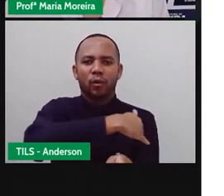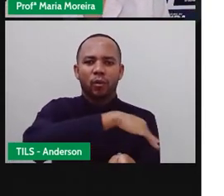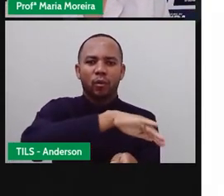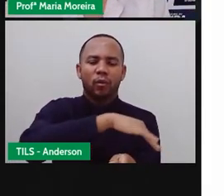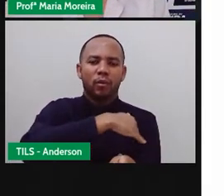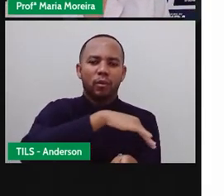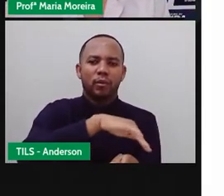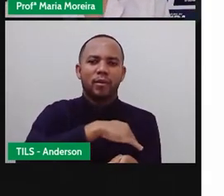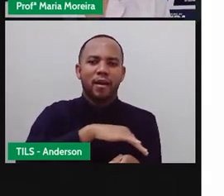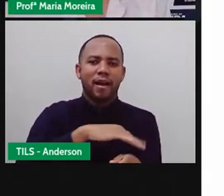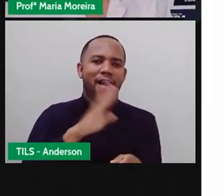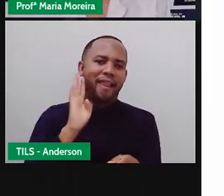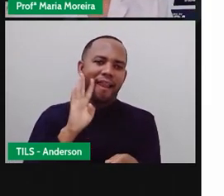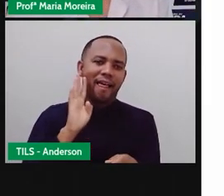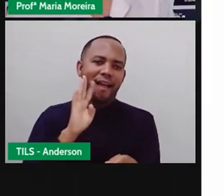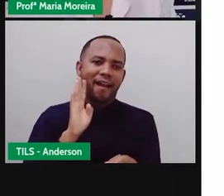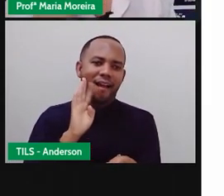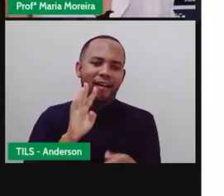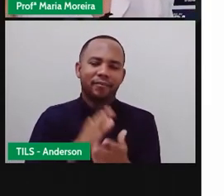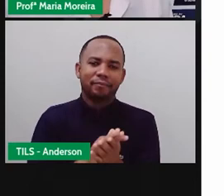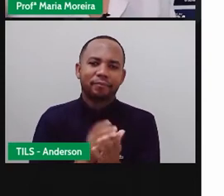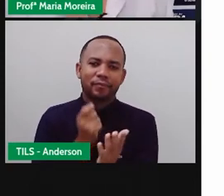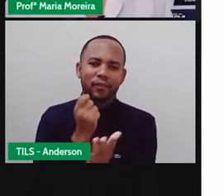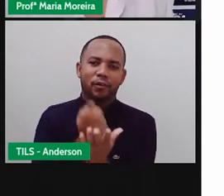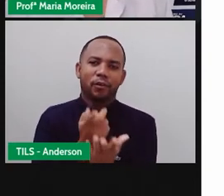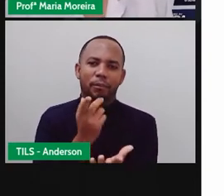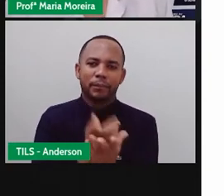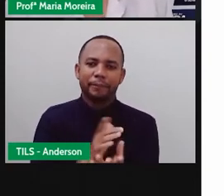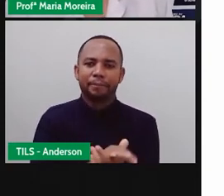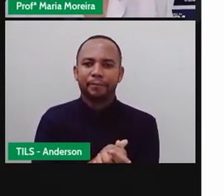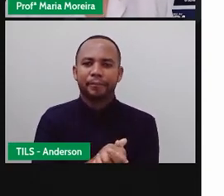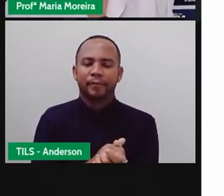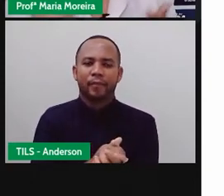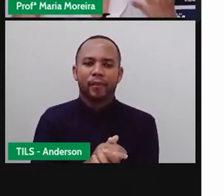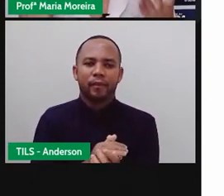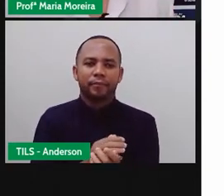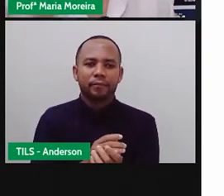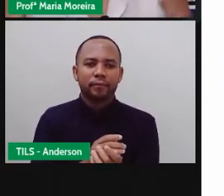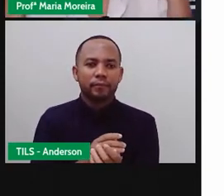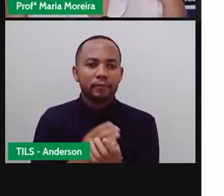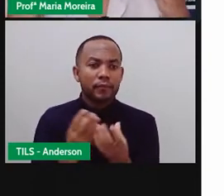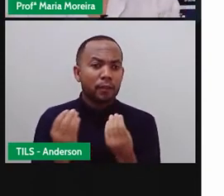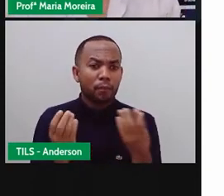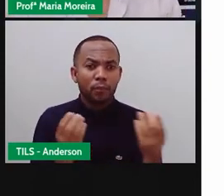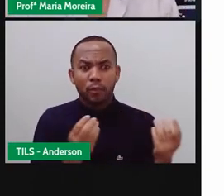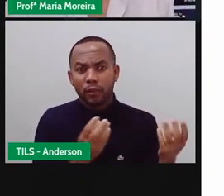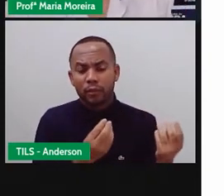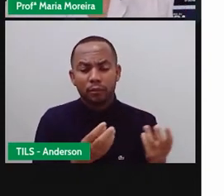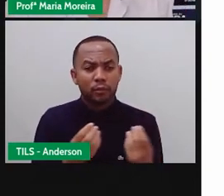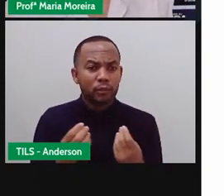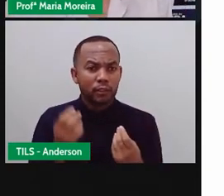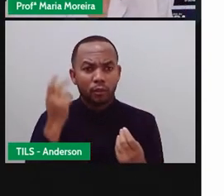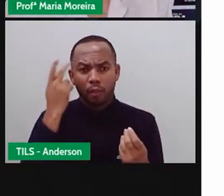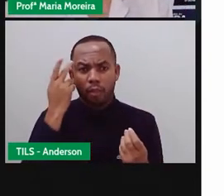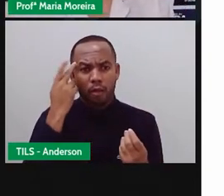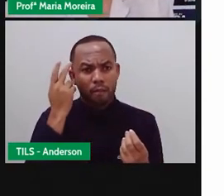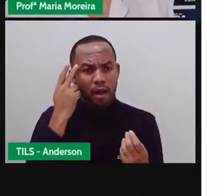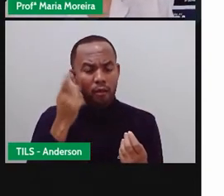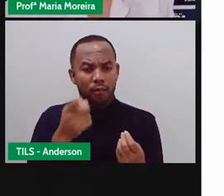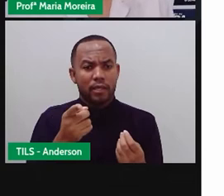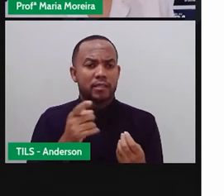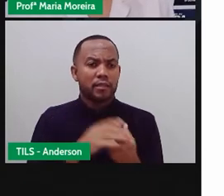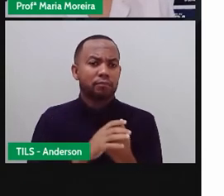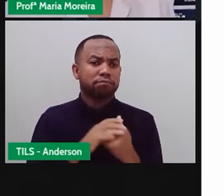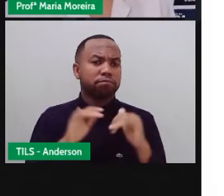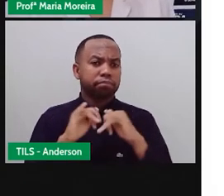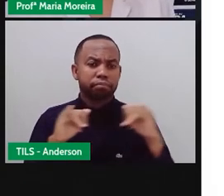porta, Anderson. Aí também um meio de comunicação muito, muito comum na